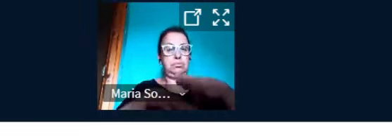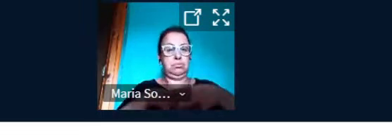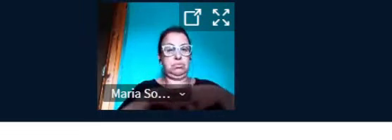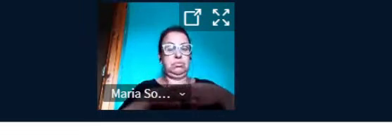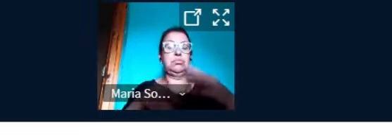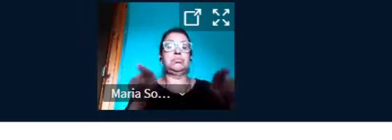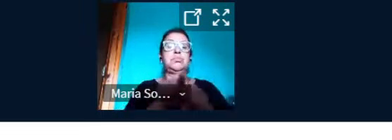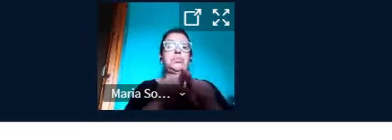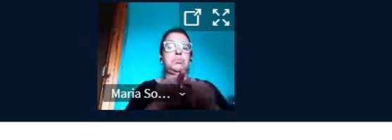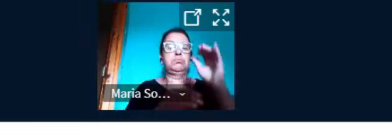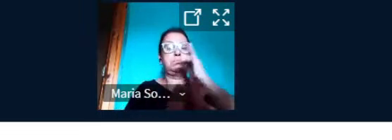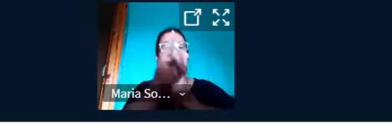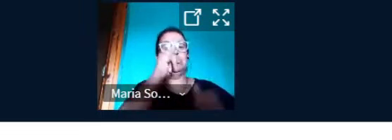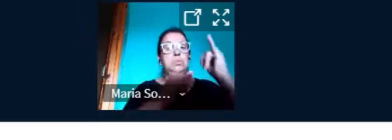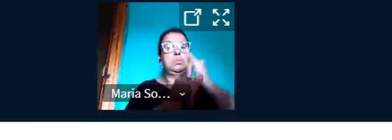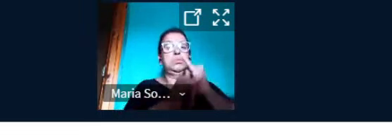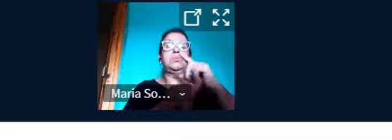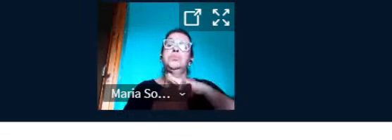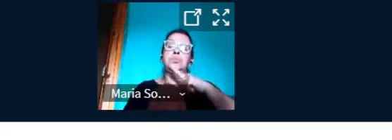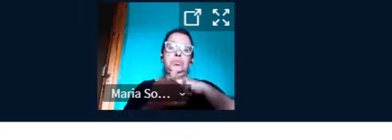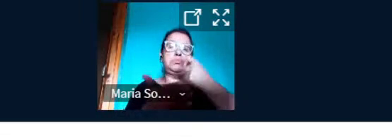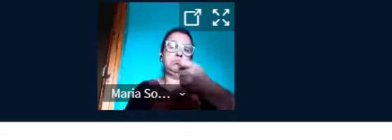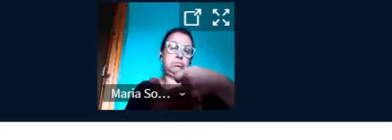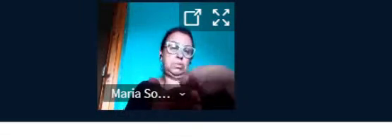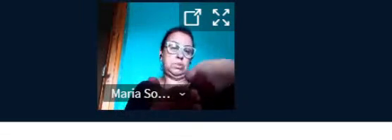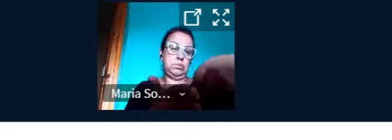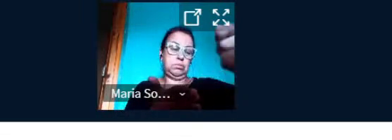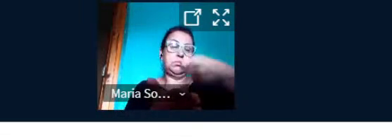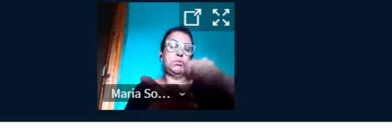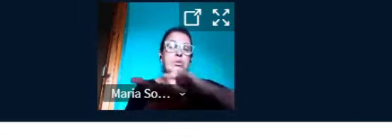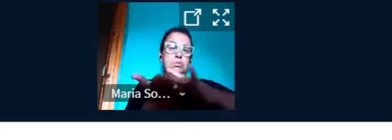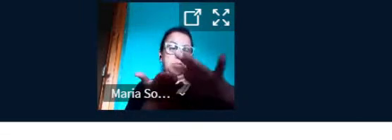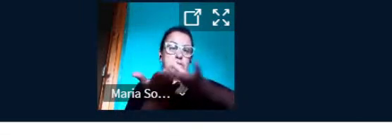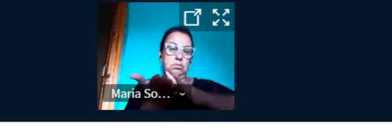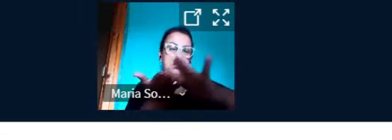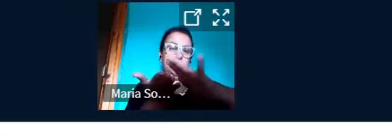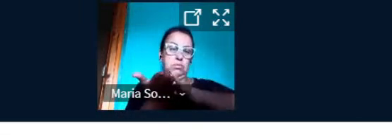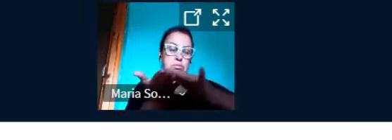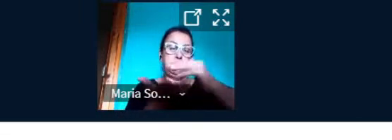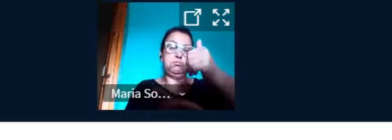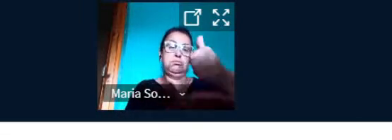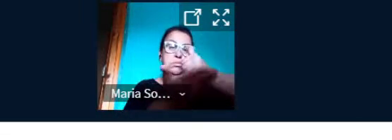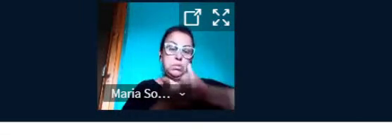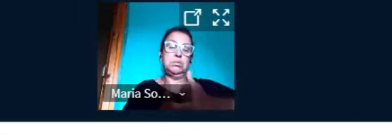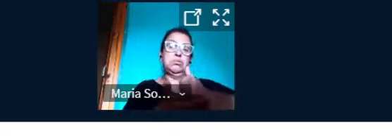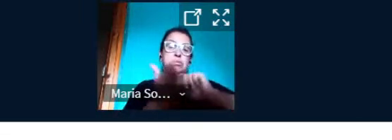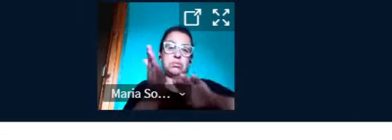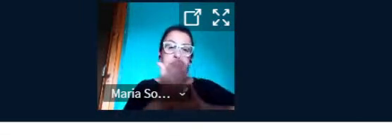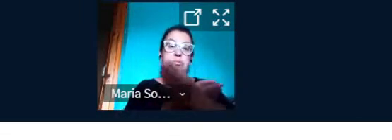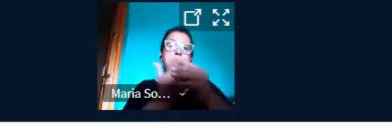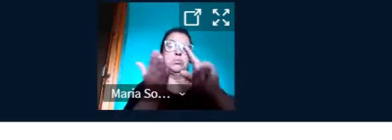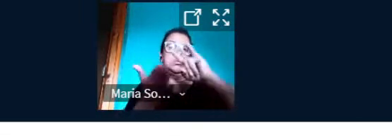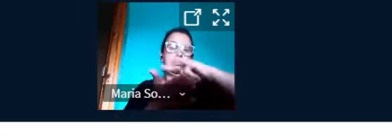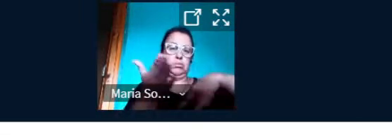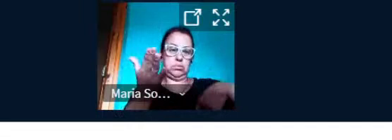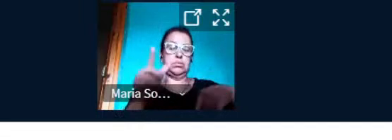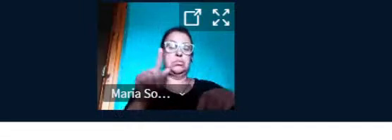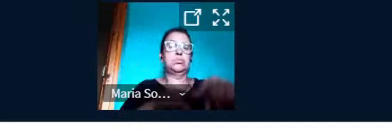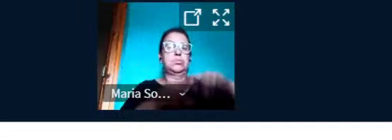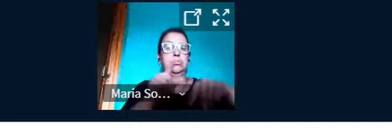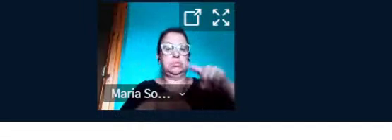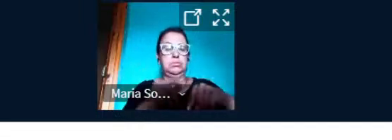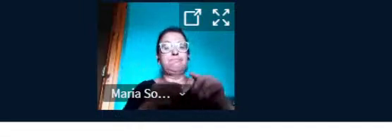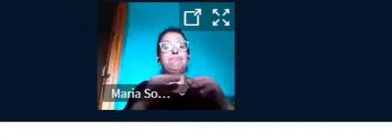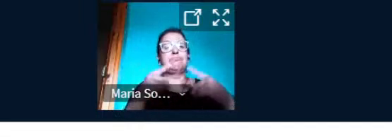Esse documento nos auxilia na adaptação de listas e materiais. Apesar de todas as dificuldades impostas pela pandemia